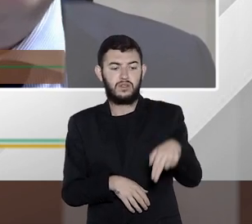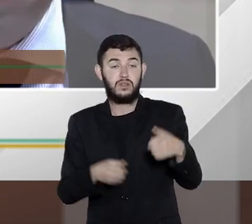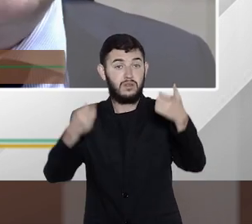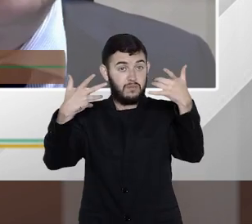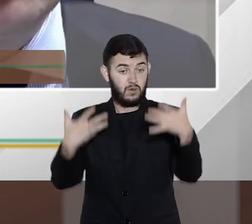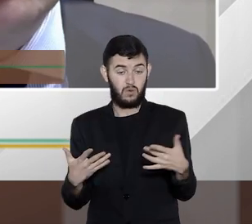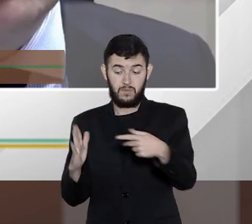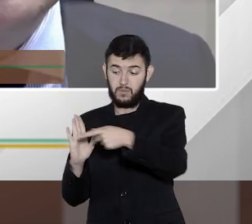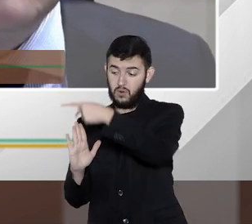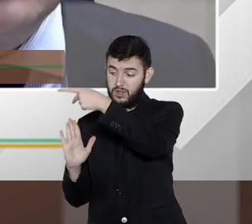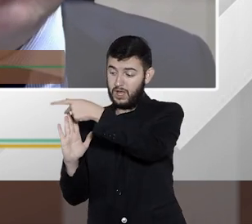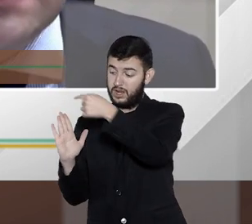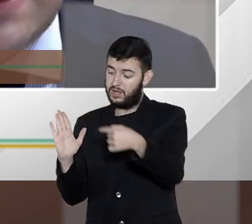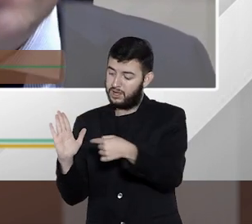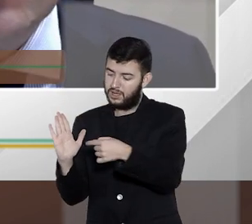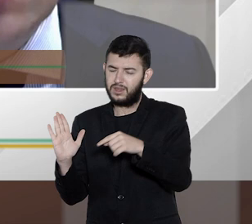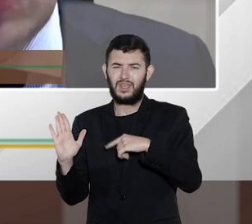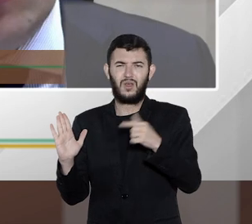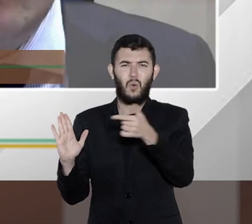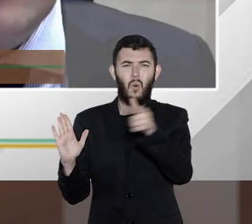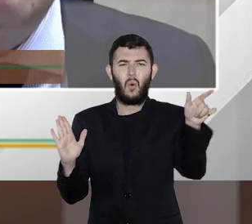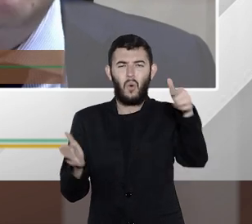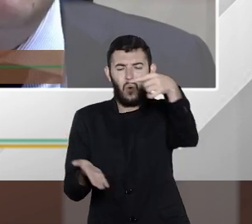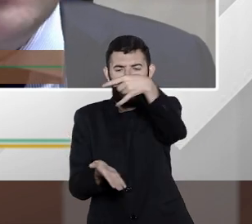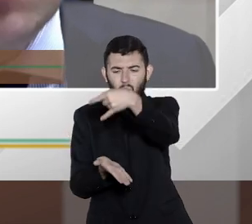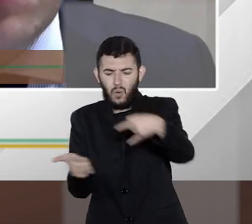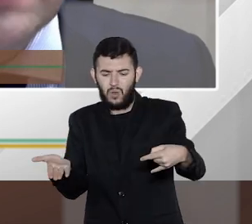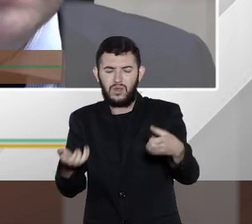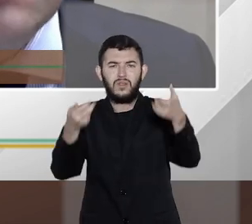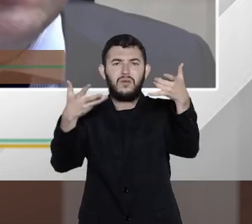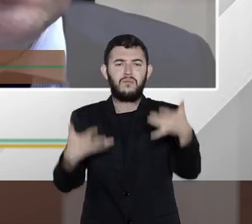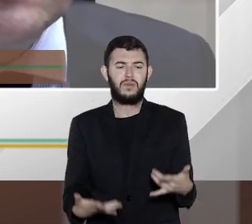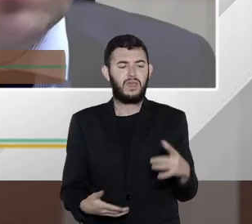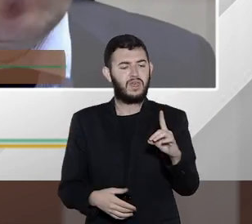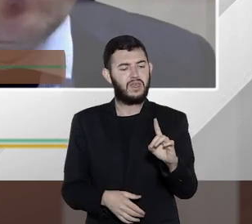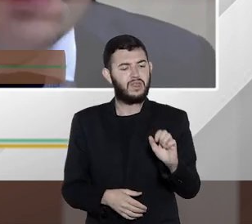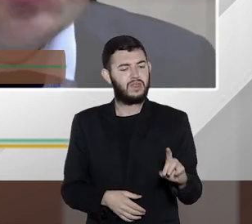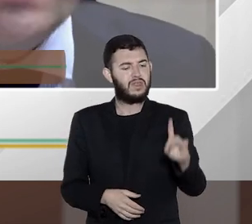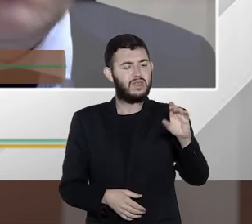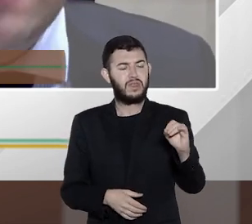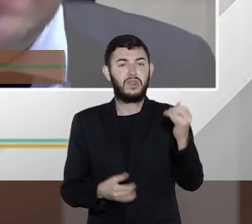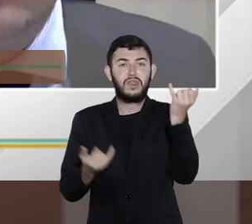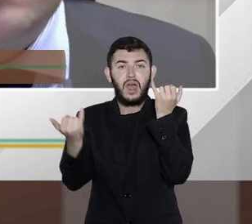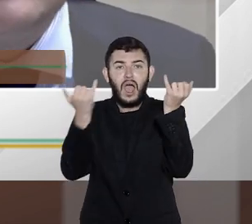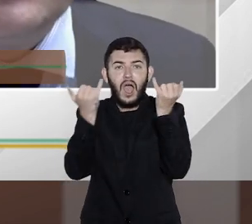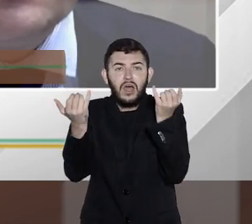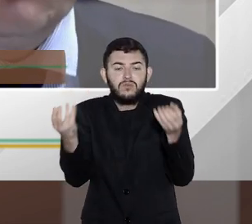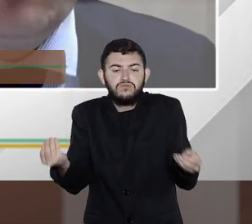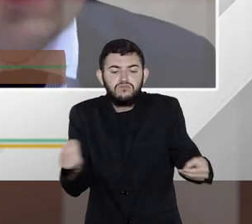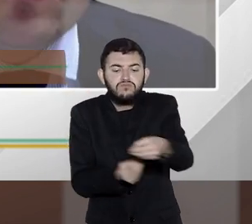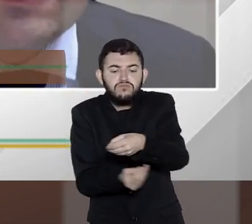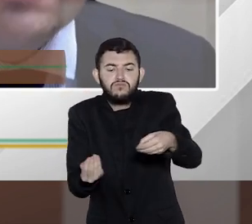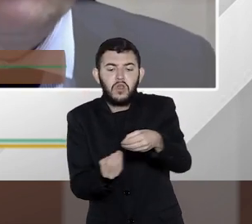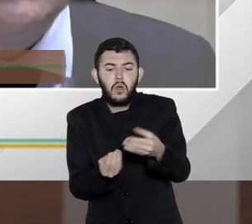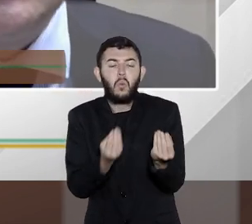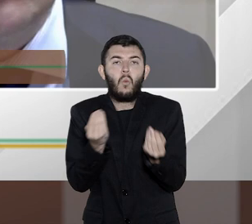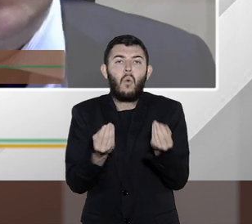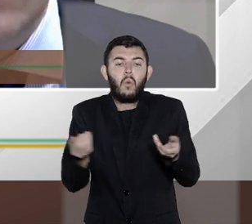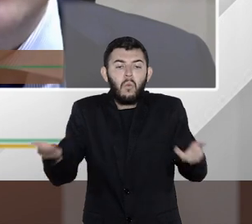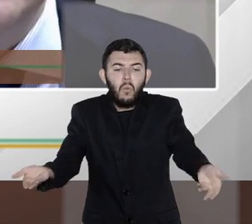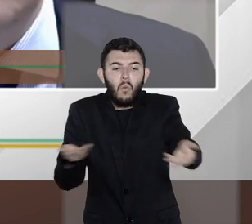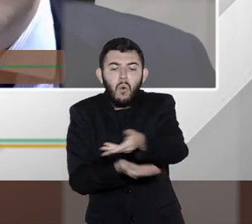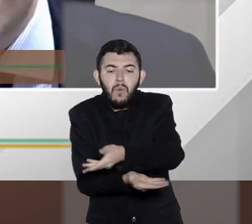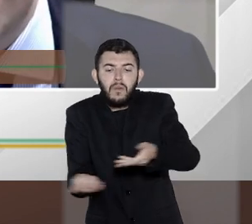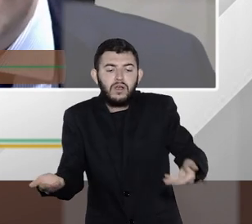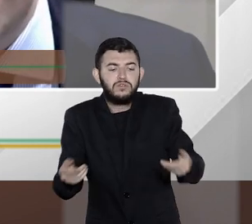como é feito o cruzamento de dados, como é feito, por exemplo, esse compartilhamento entre Procuradoria da Fazenda Nacional,